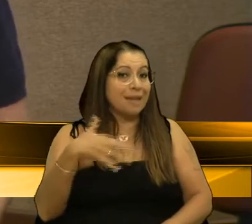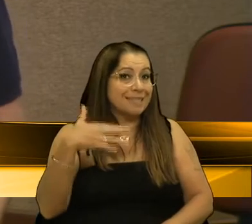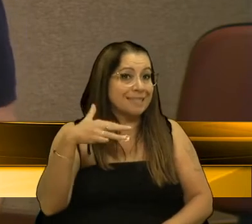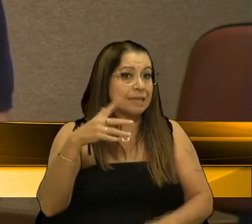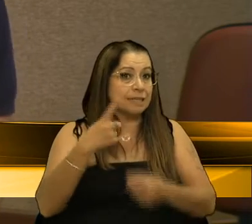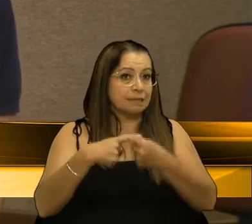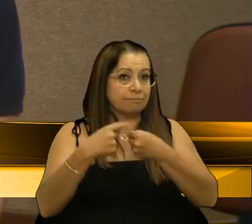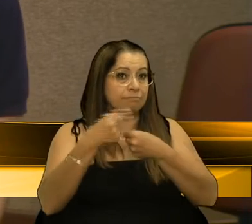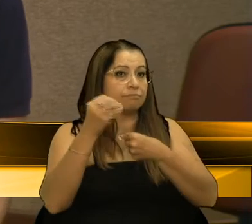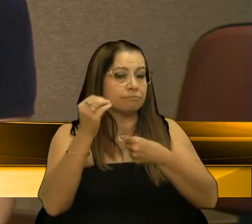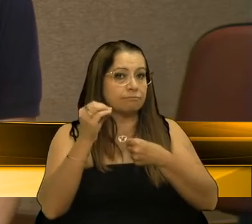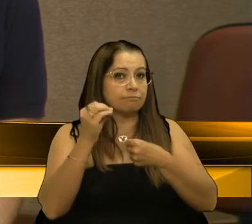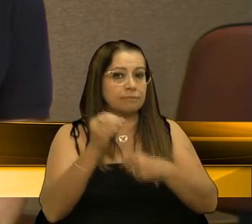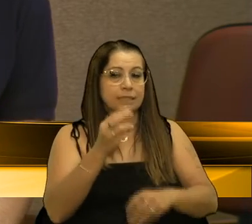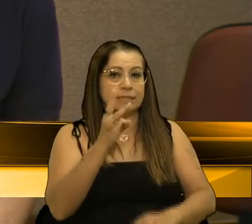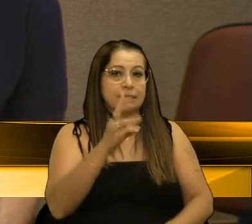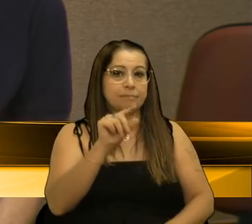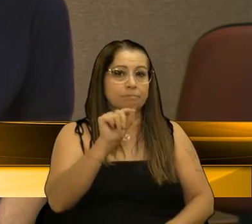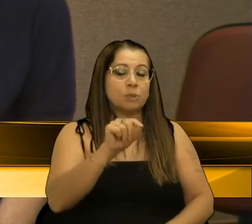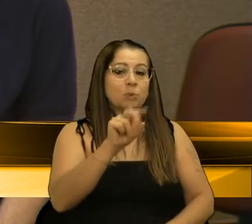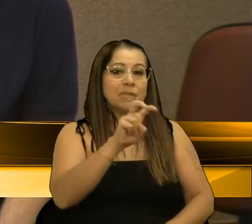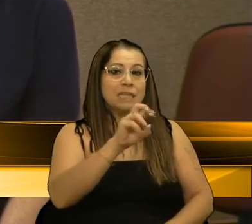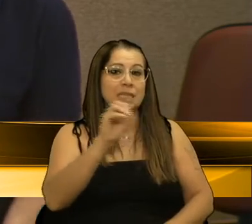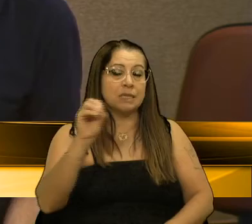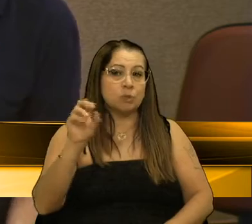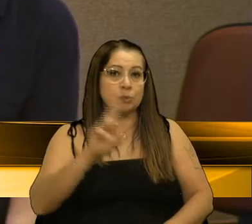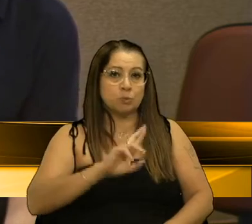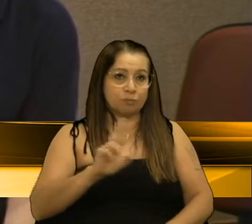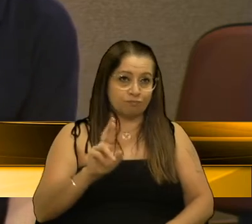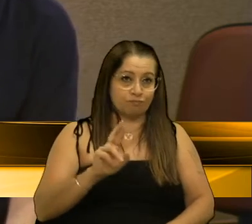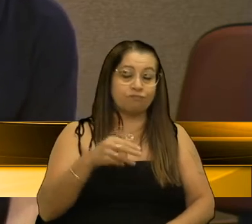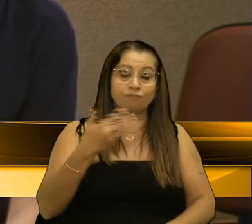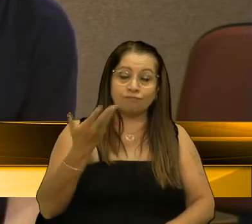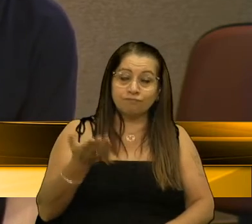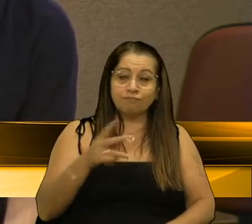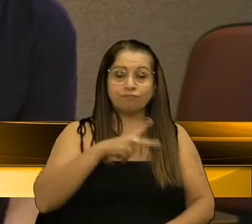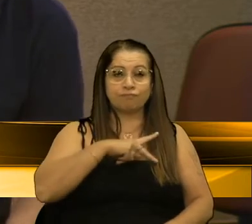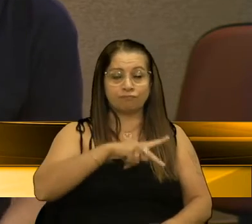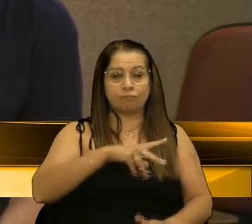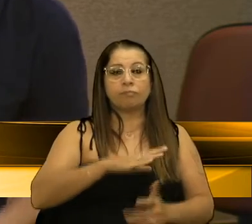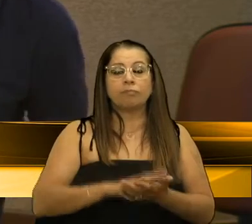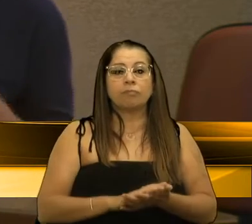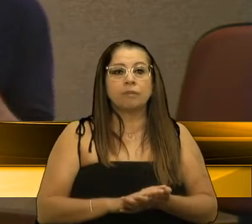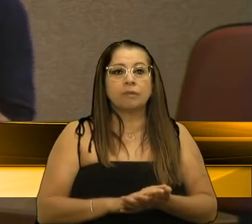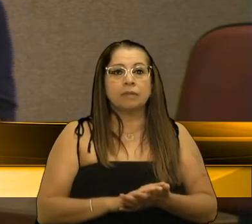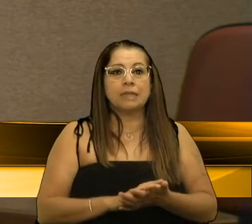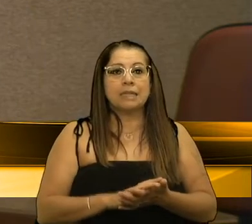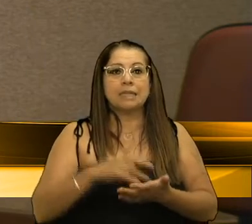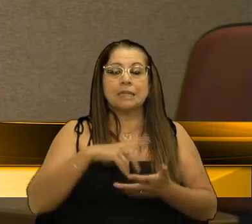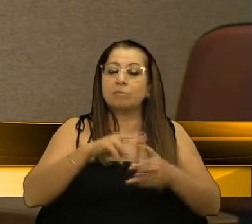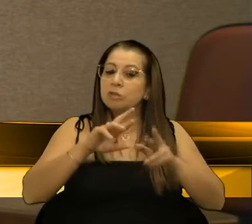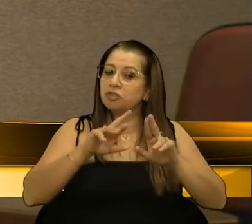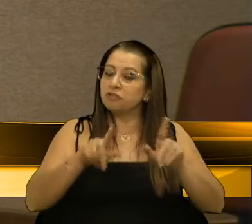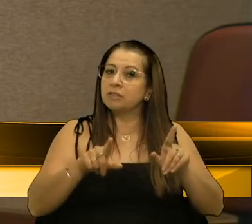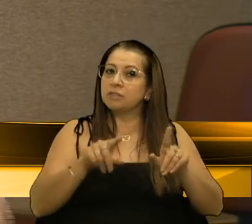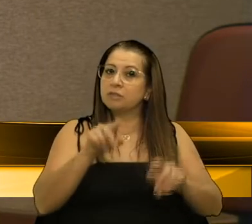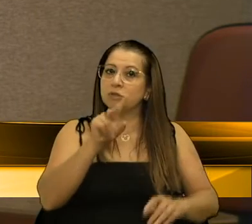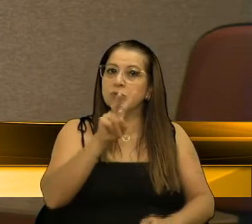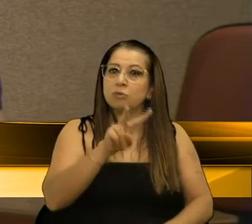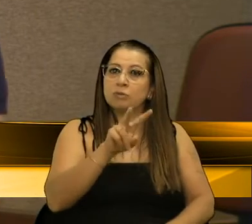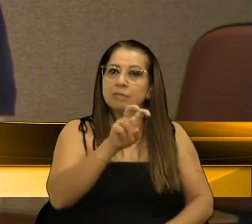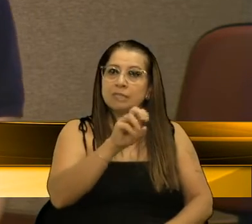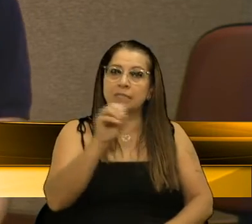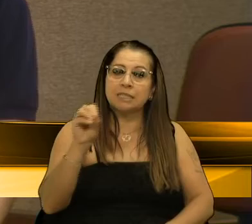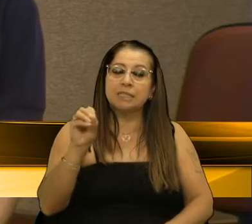cidade, é de R$.500. Então, senhor presidente, a gente tem uma diferença aí de R 2.500,